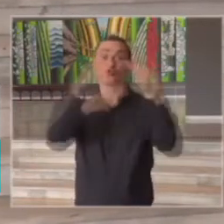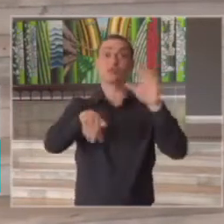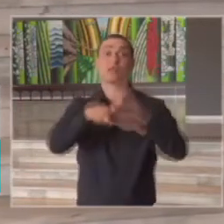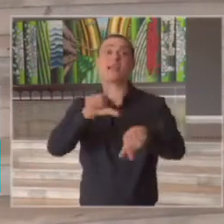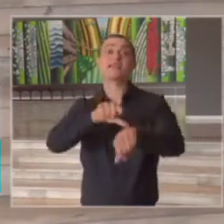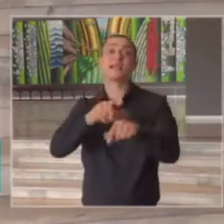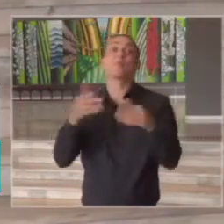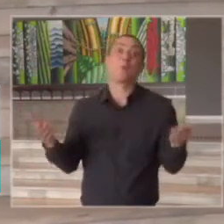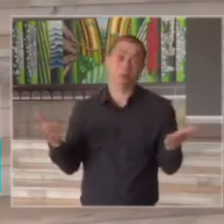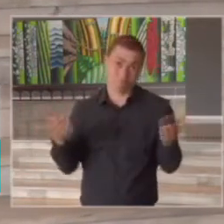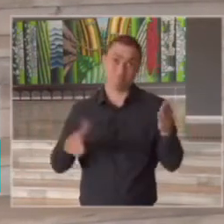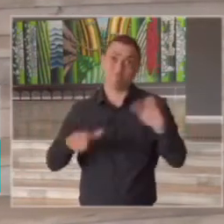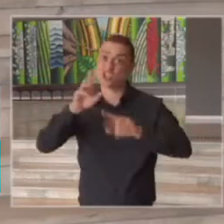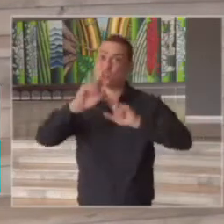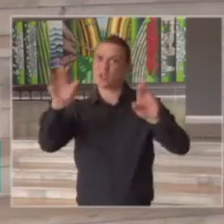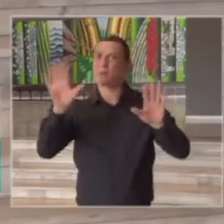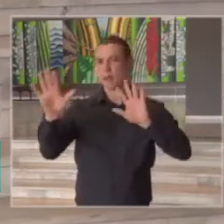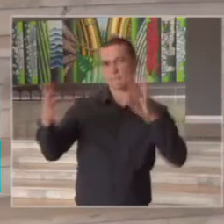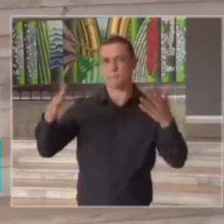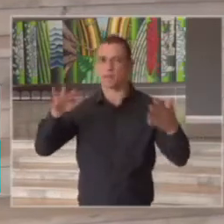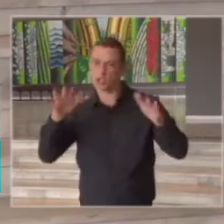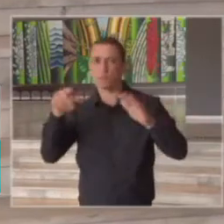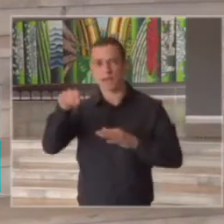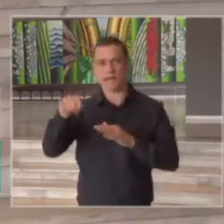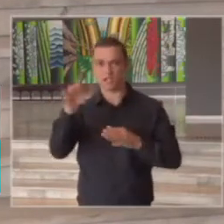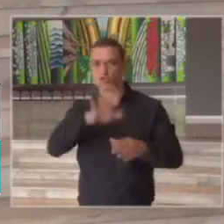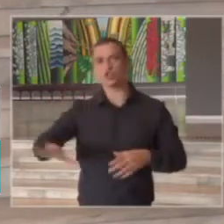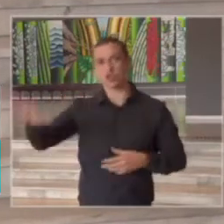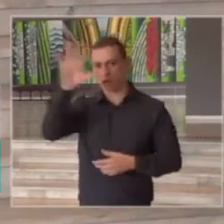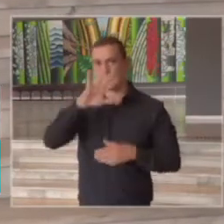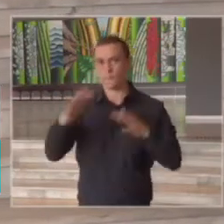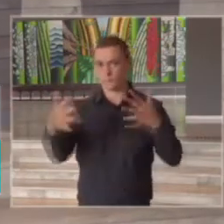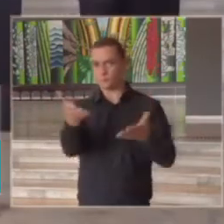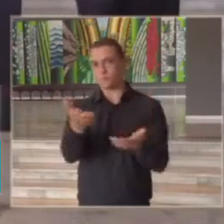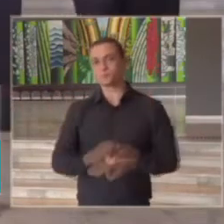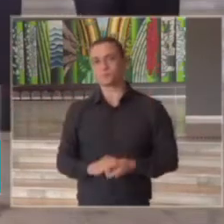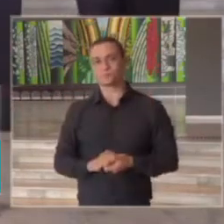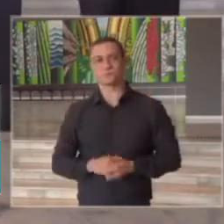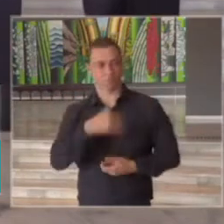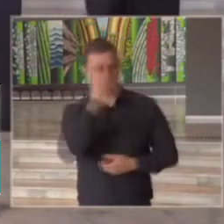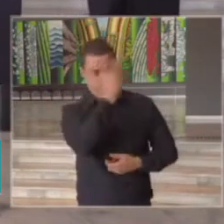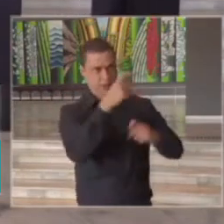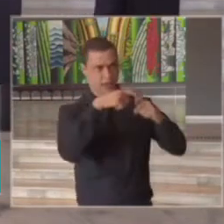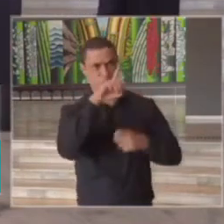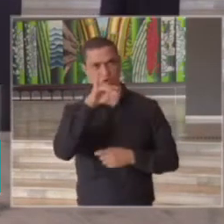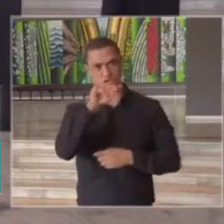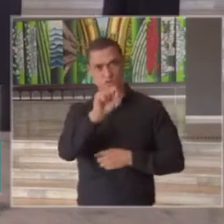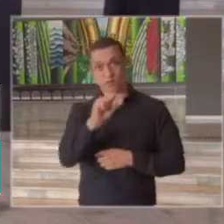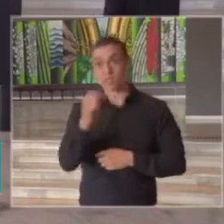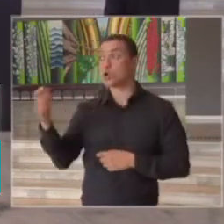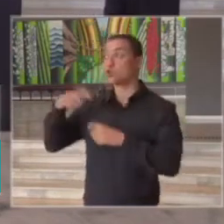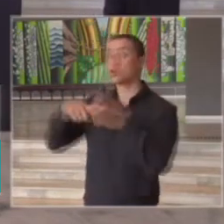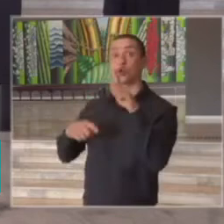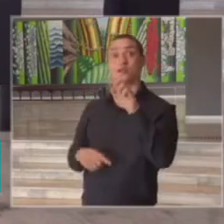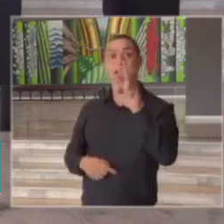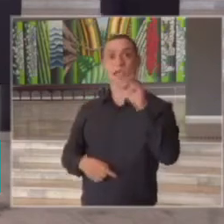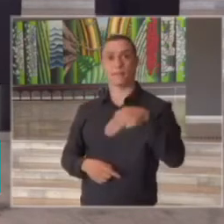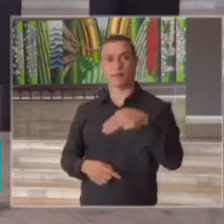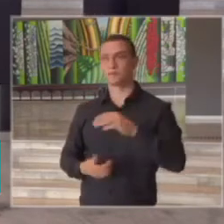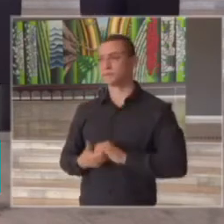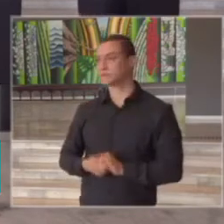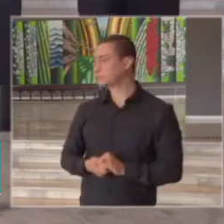tempo mas é mais ou menos esse o panorama obrigado doutor Dimas doutor Guermas sobre os leitos de UTI